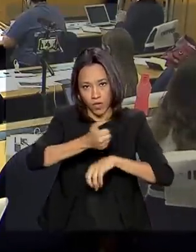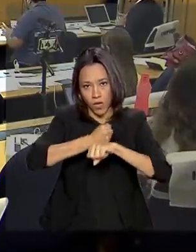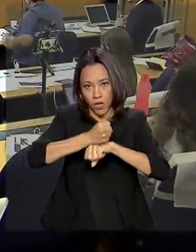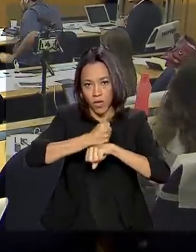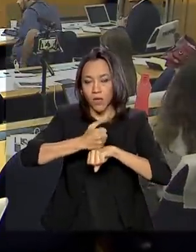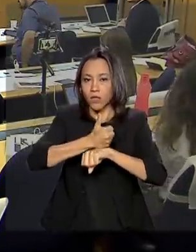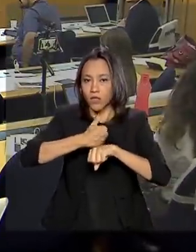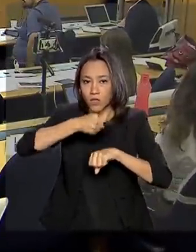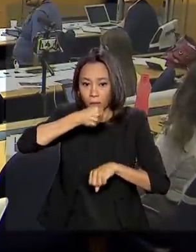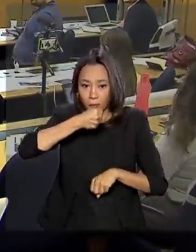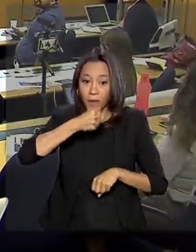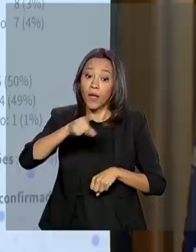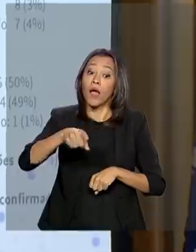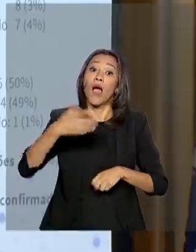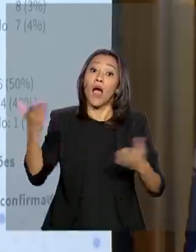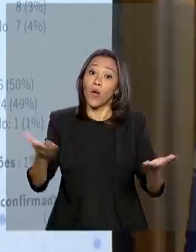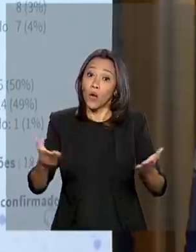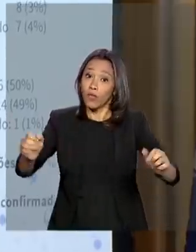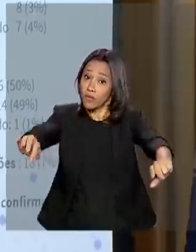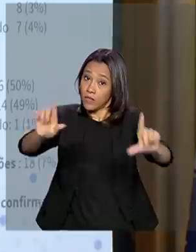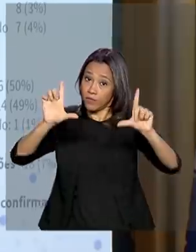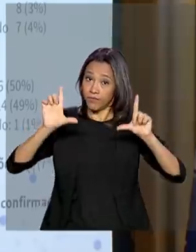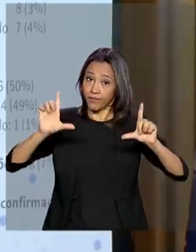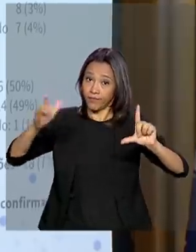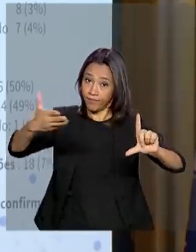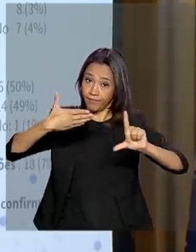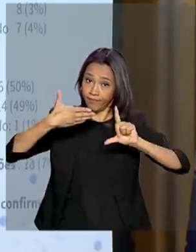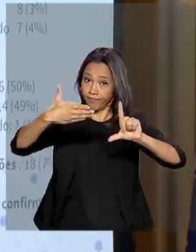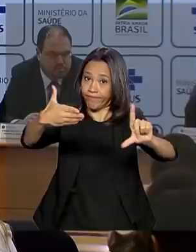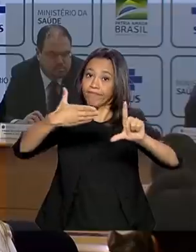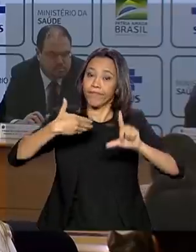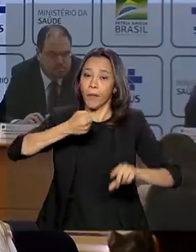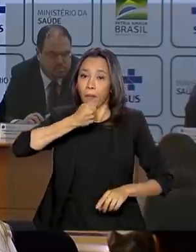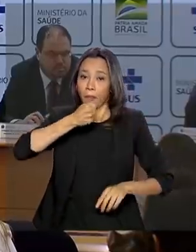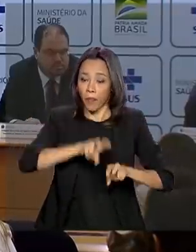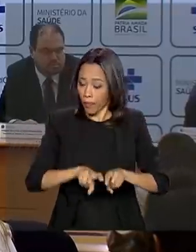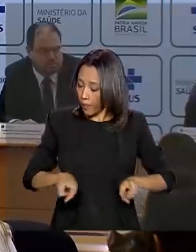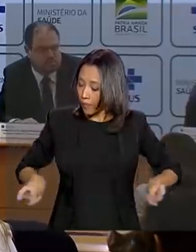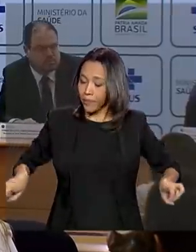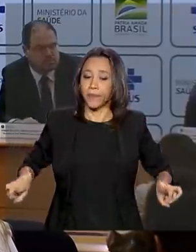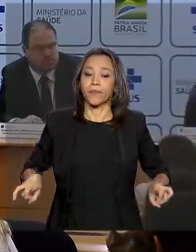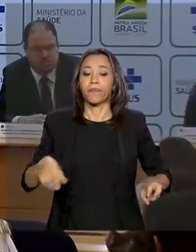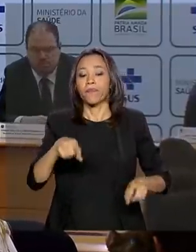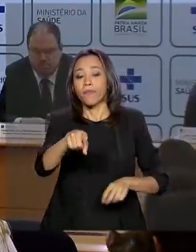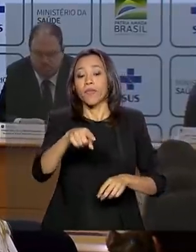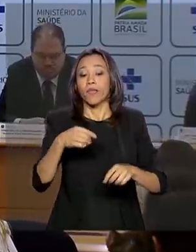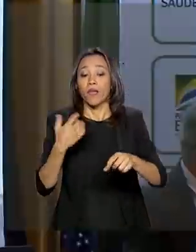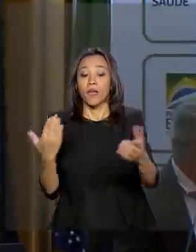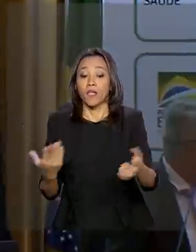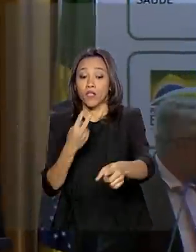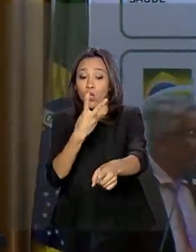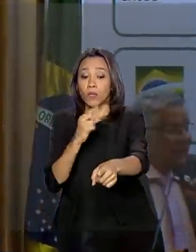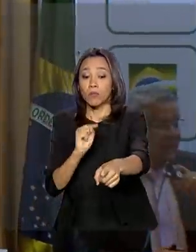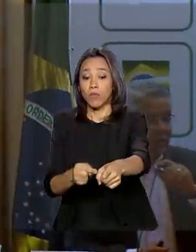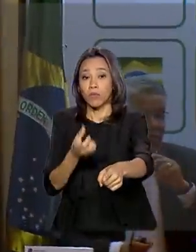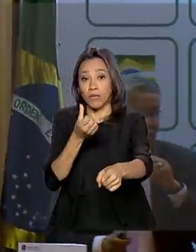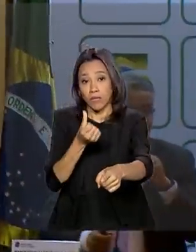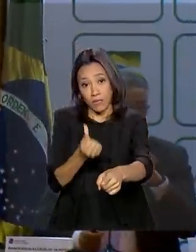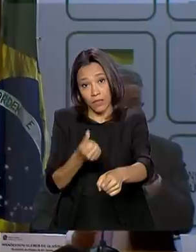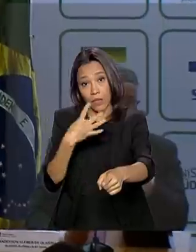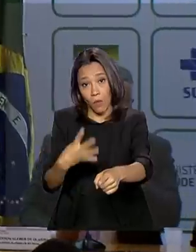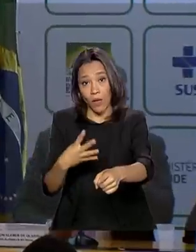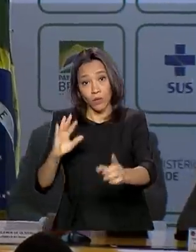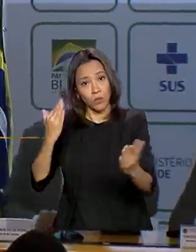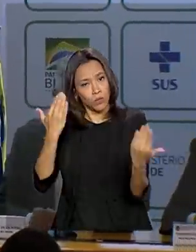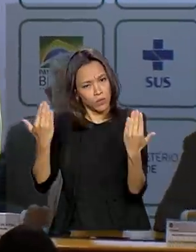coletivas serão virtuais. Dados atualizados apontam 2.064 casos suspeitos e